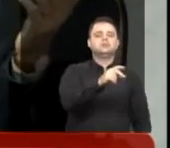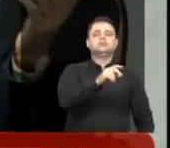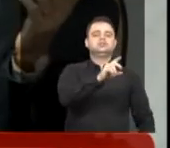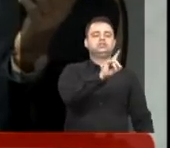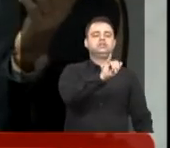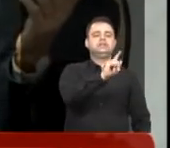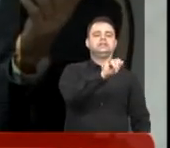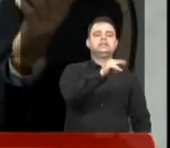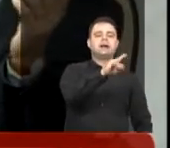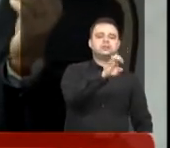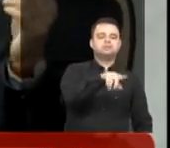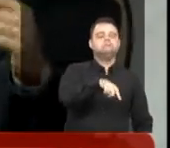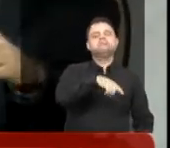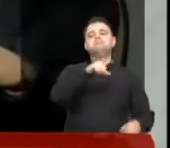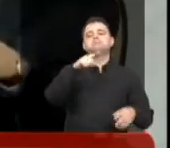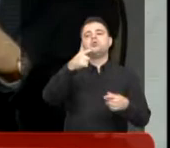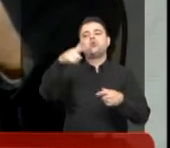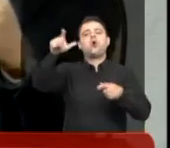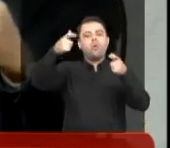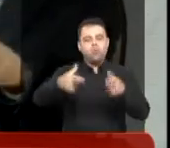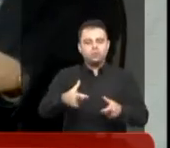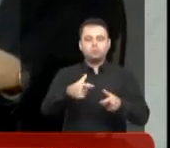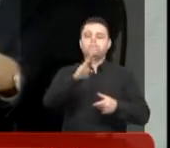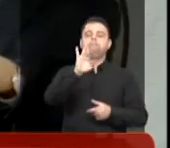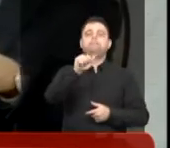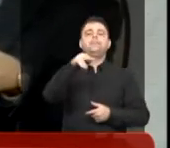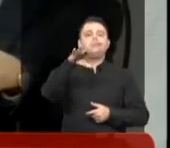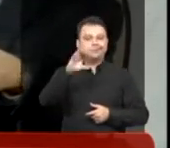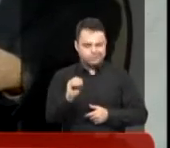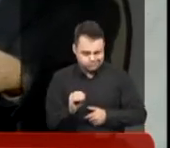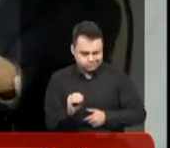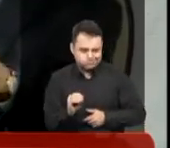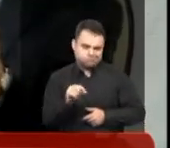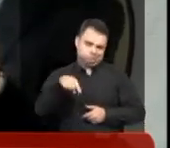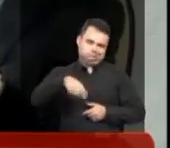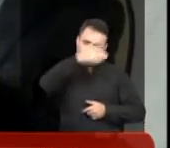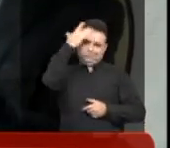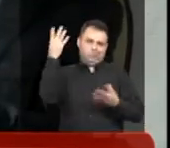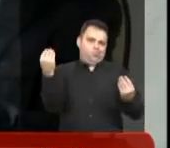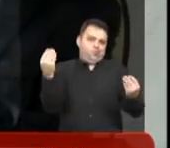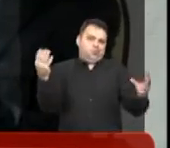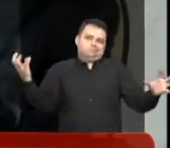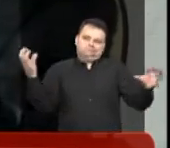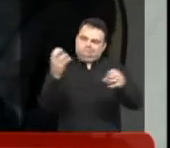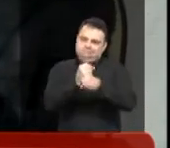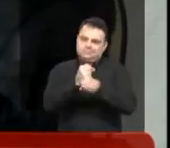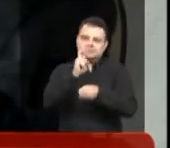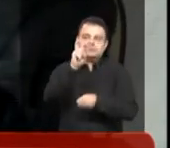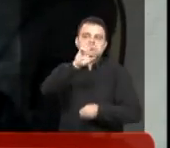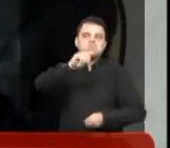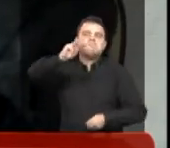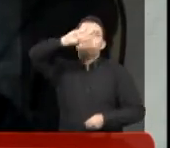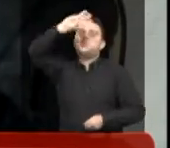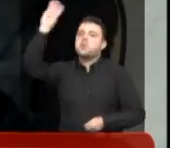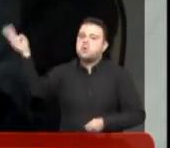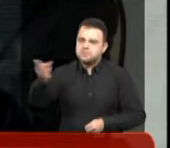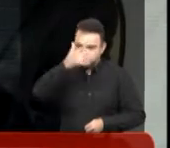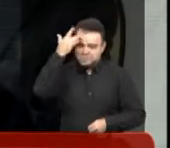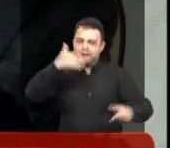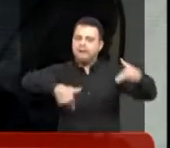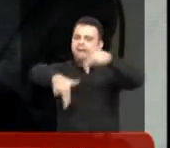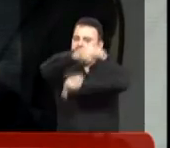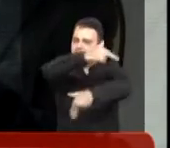Dignidade e depois no Jardim Bianco. São pessoas que acompanham o meu trabalho, vejam, numa cidade de quase meio milhão de habitantes, sabem da minha